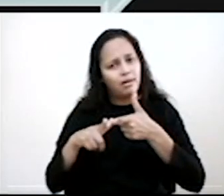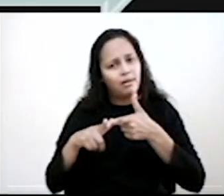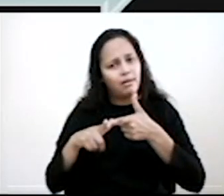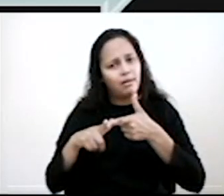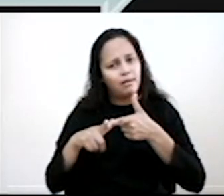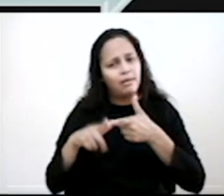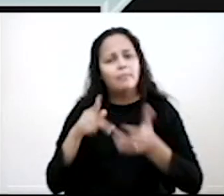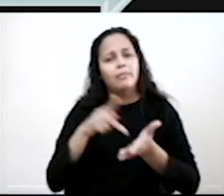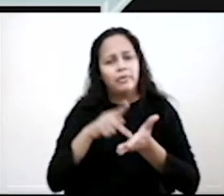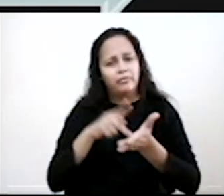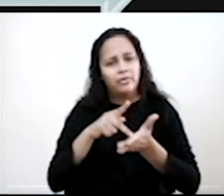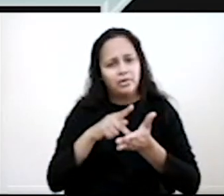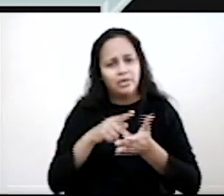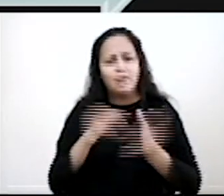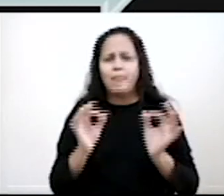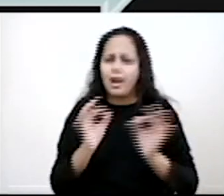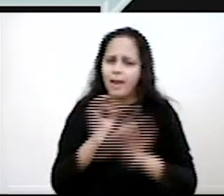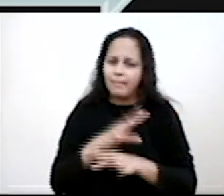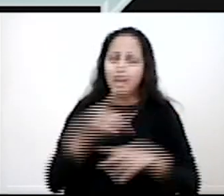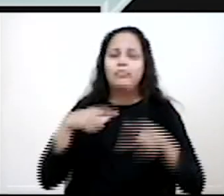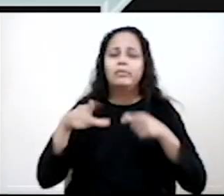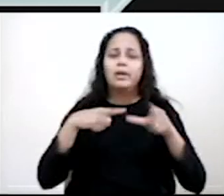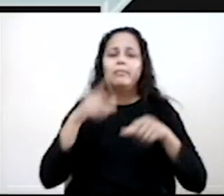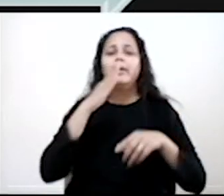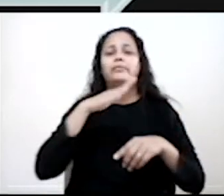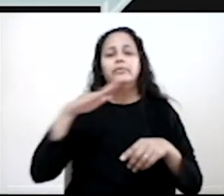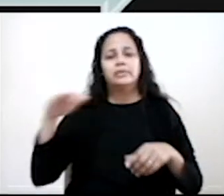população precisa ajudar a acabar com o trabalho infantil.